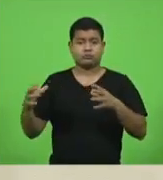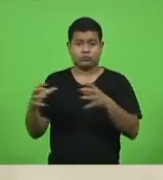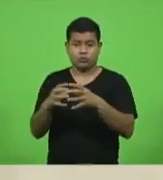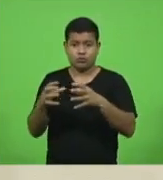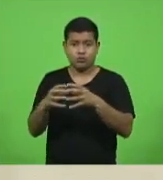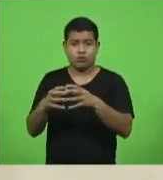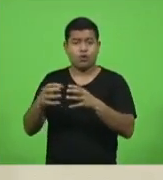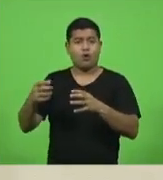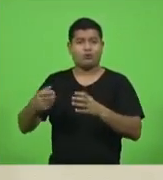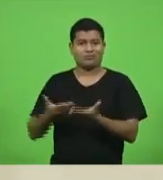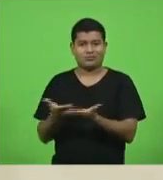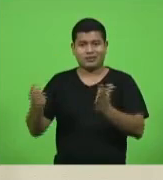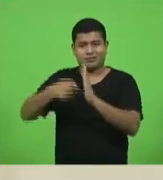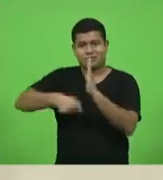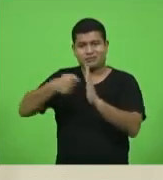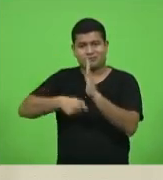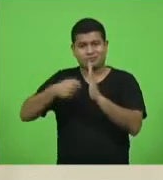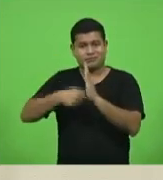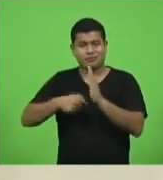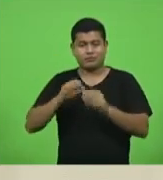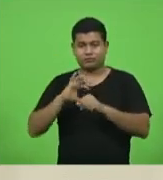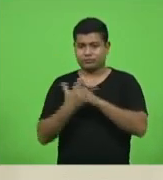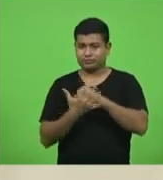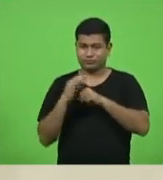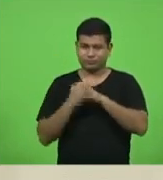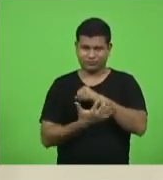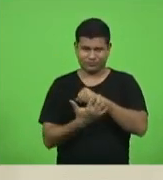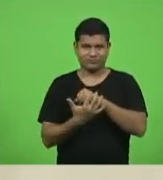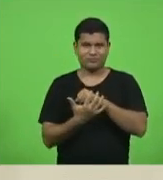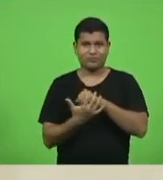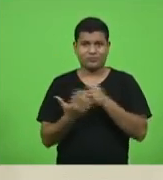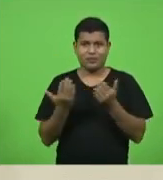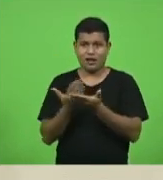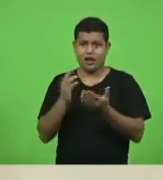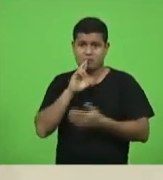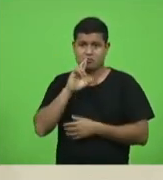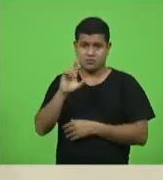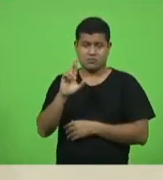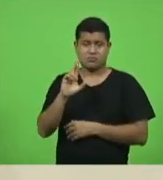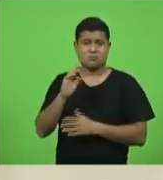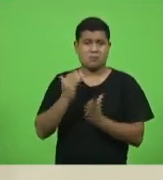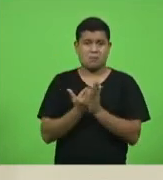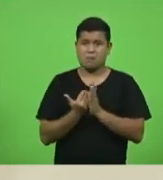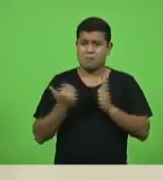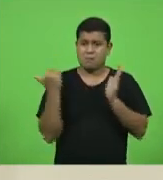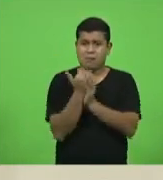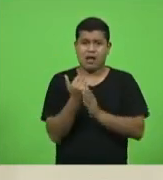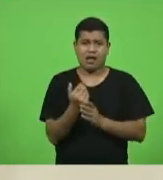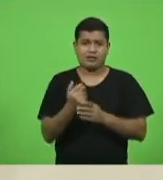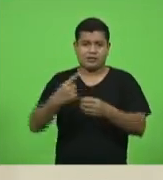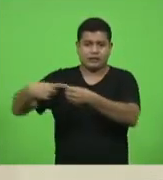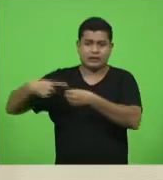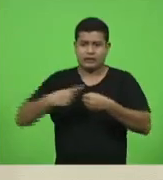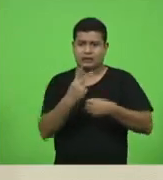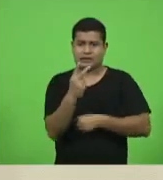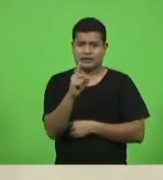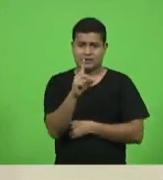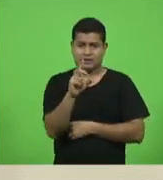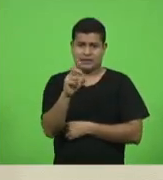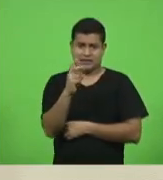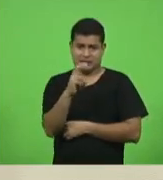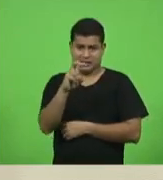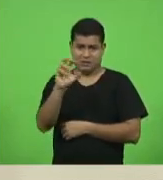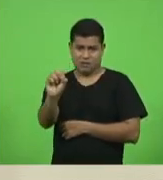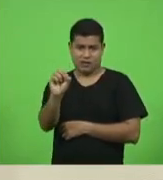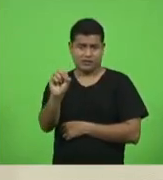Enfrentamento ao Covid, deputado Alba, que responde por mais de 50 municípios. Todo dia se reúne às